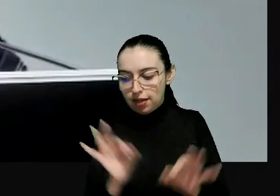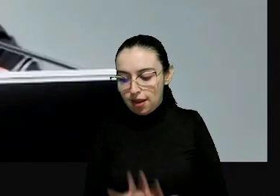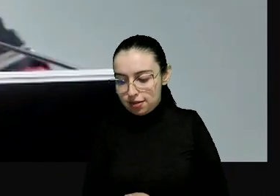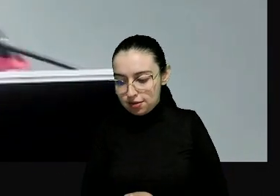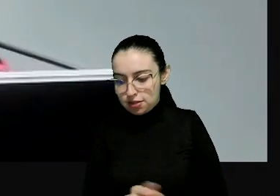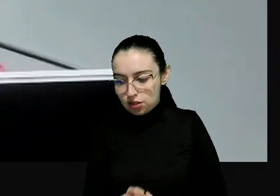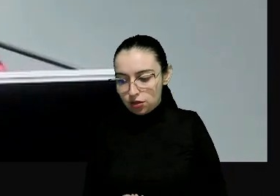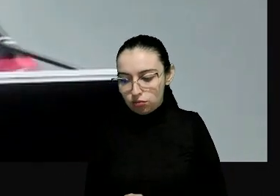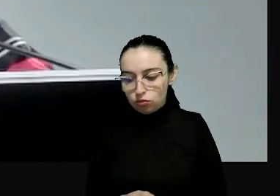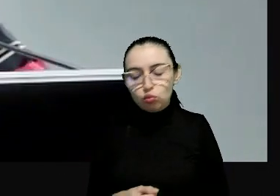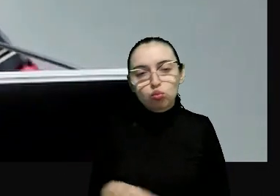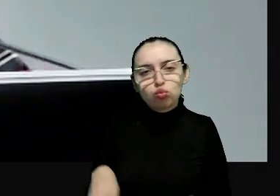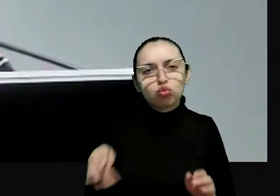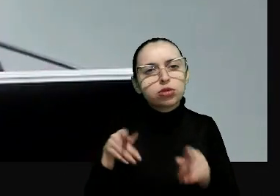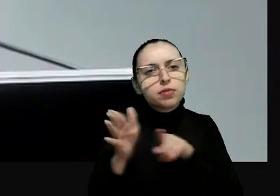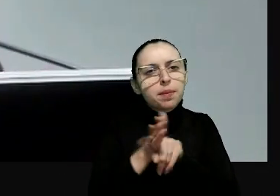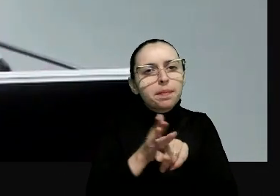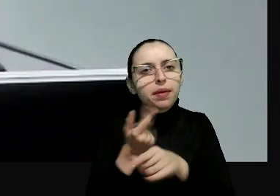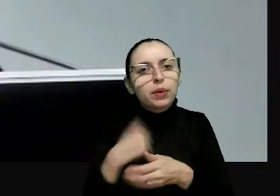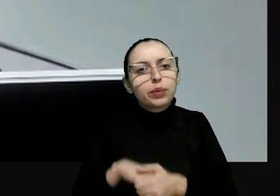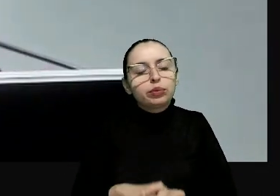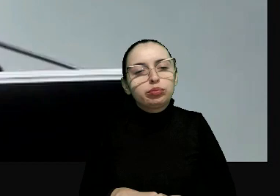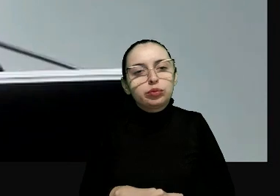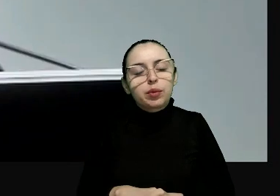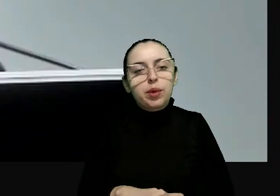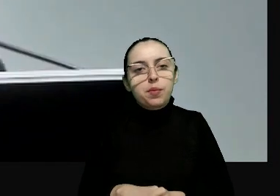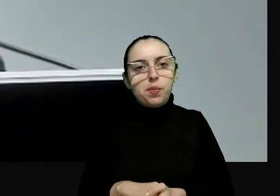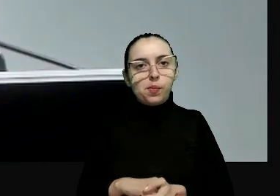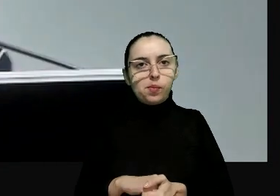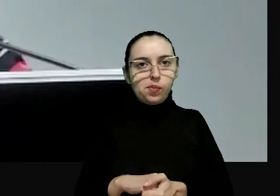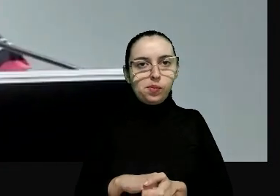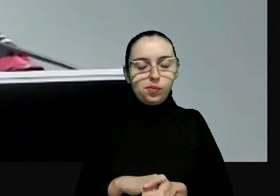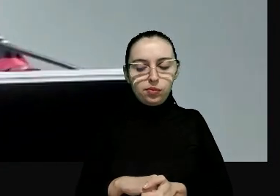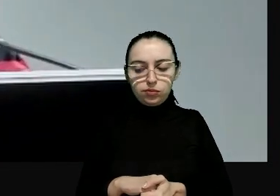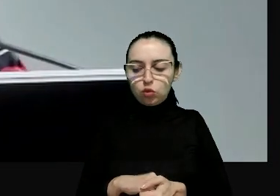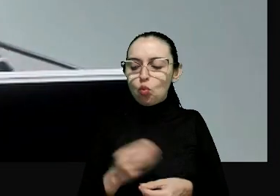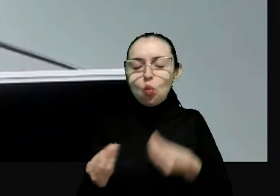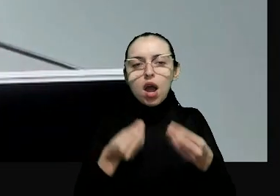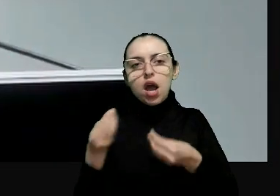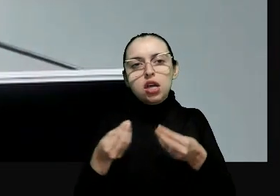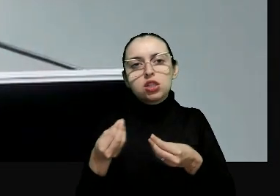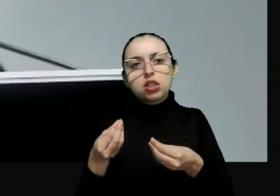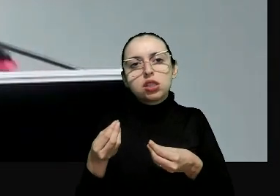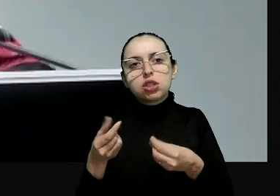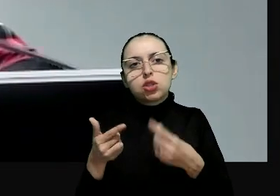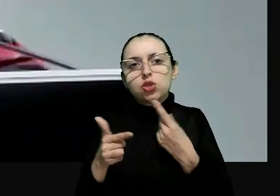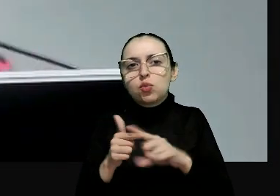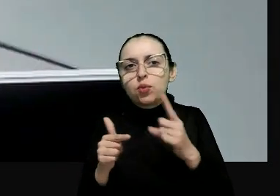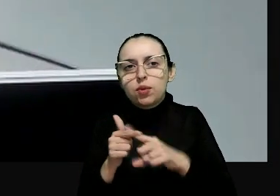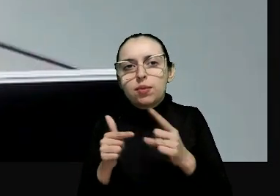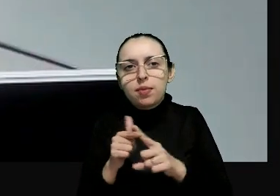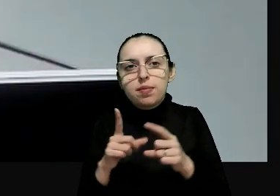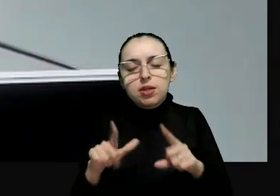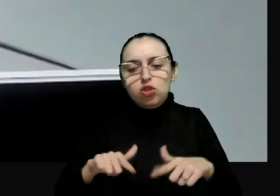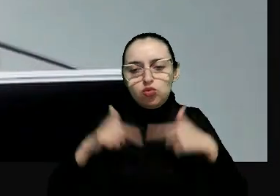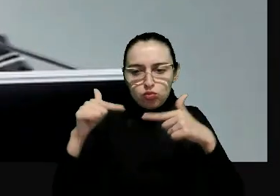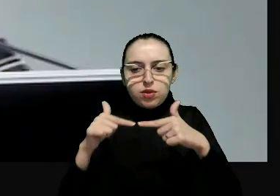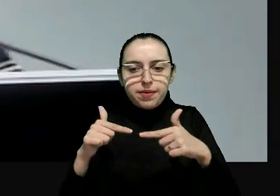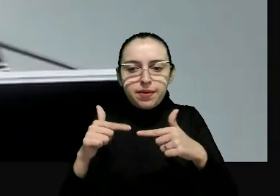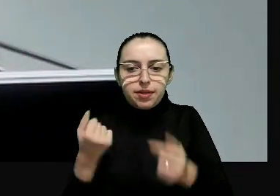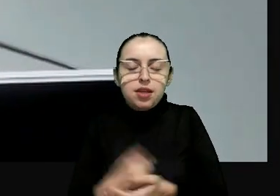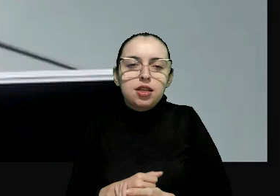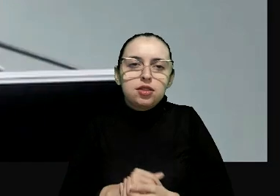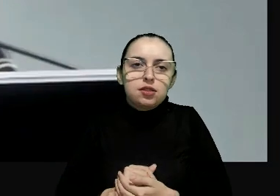terminando com a minha última pergunta, quais são os desafios e perspectivas para